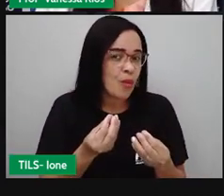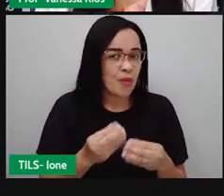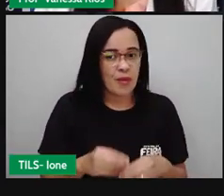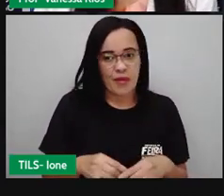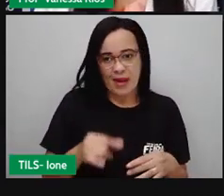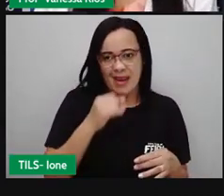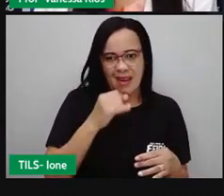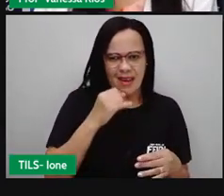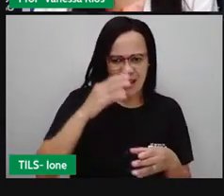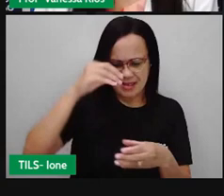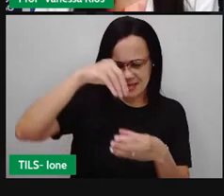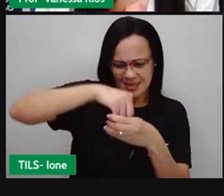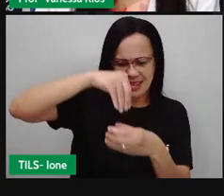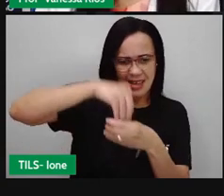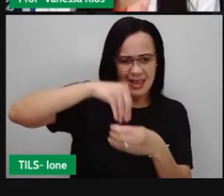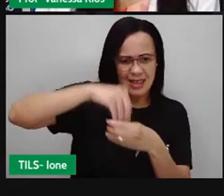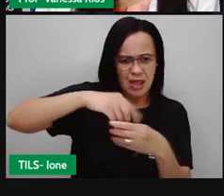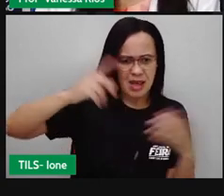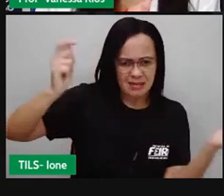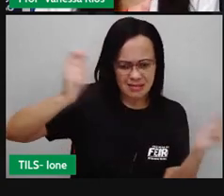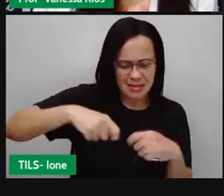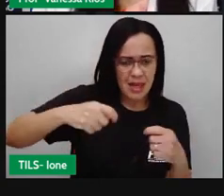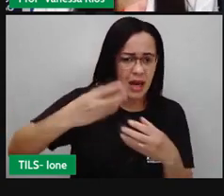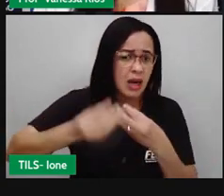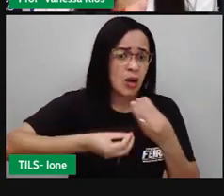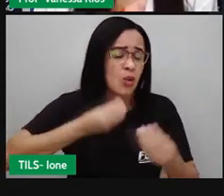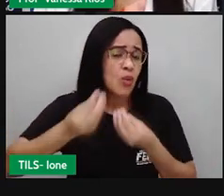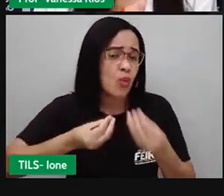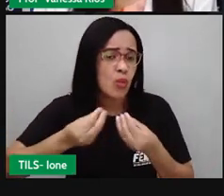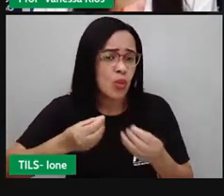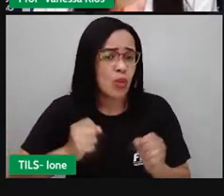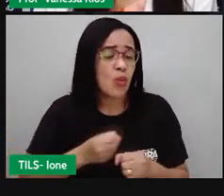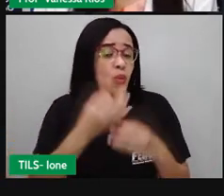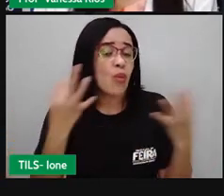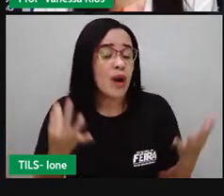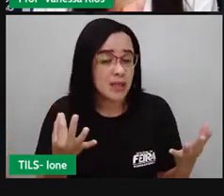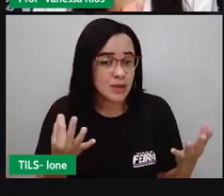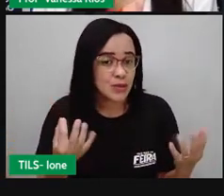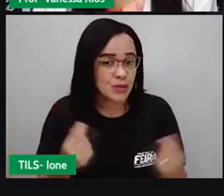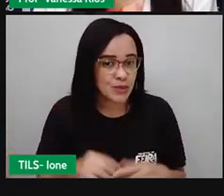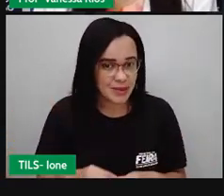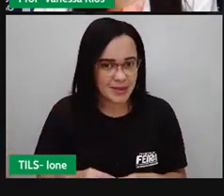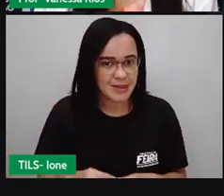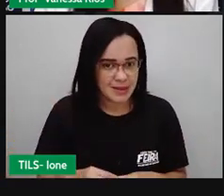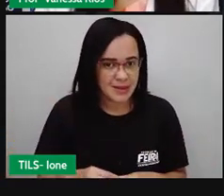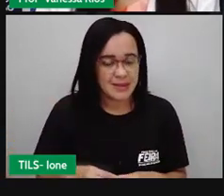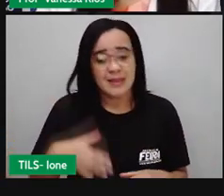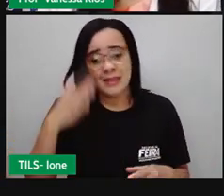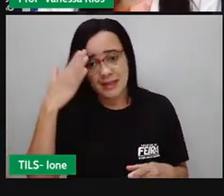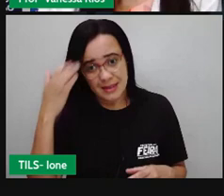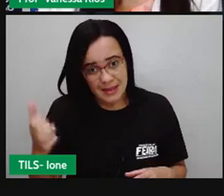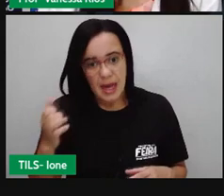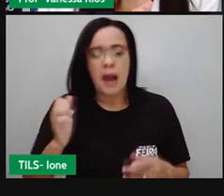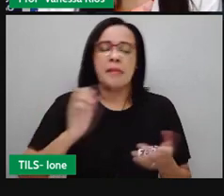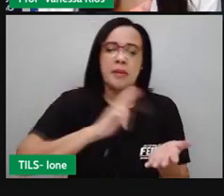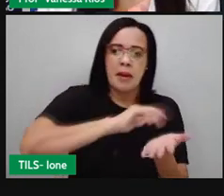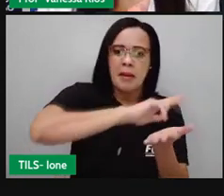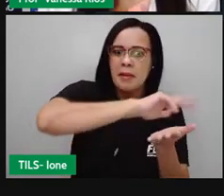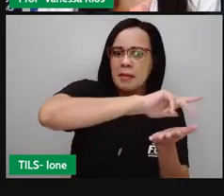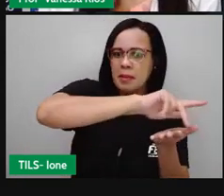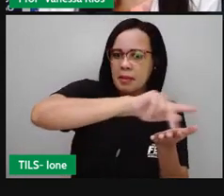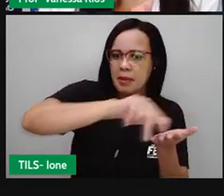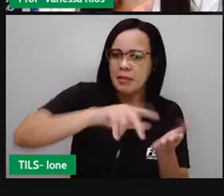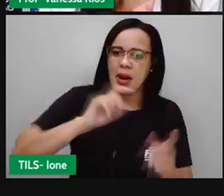assunto? E quando a gente fala em litro, a gente sabe que existem aí múltiplos e submúltiplos, né?